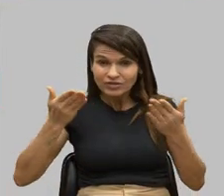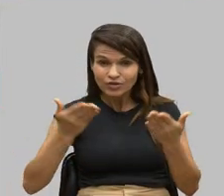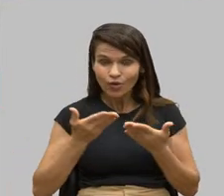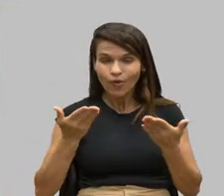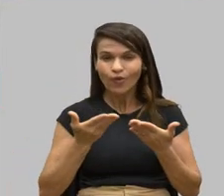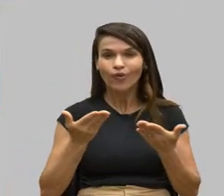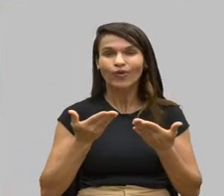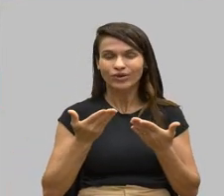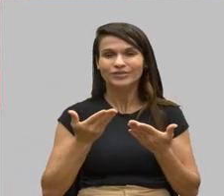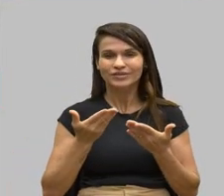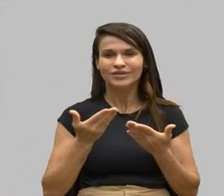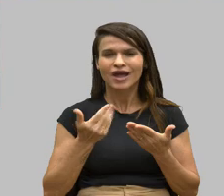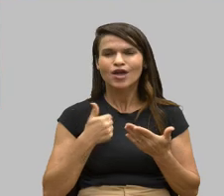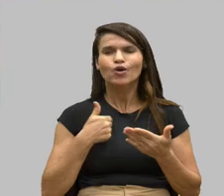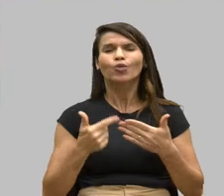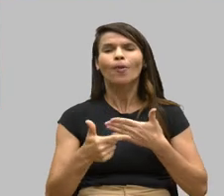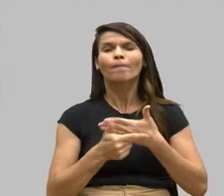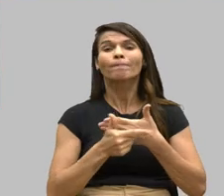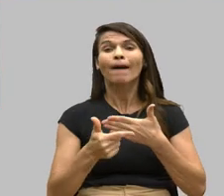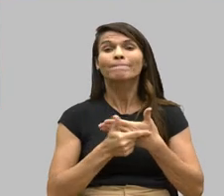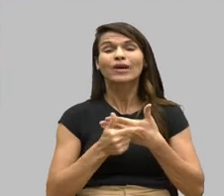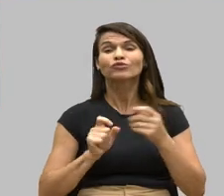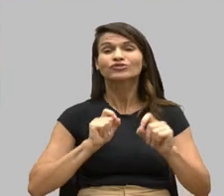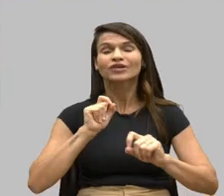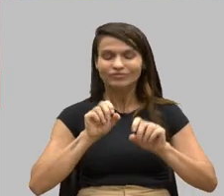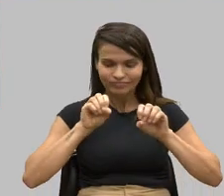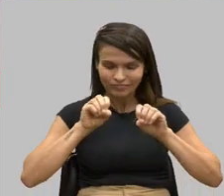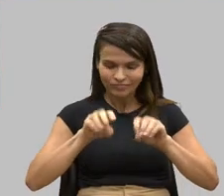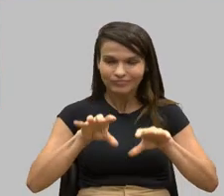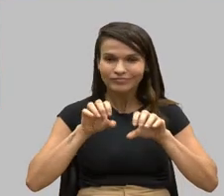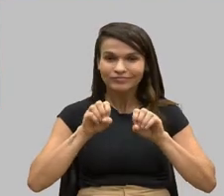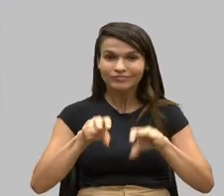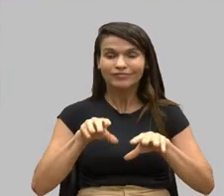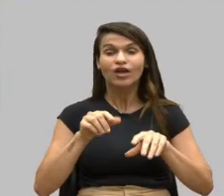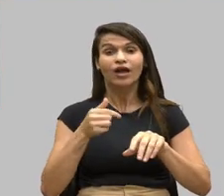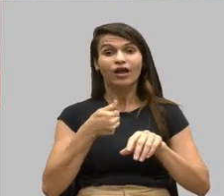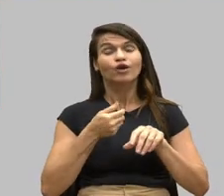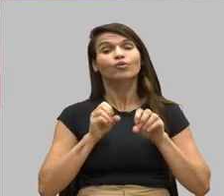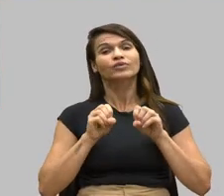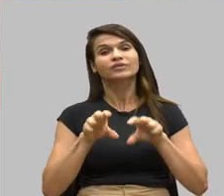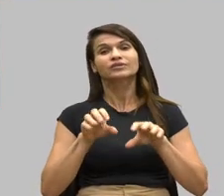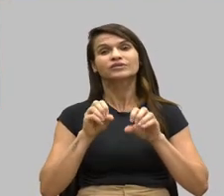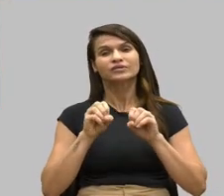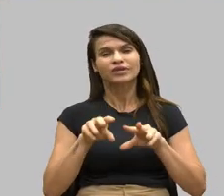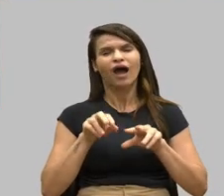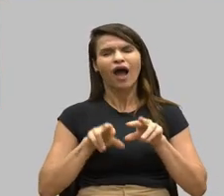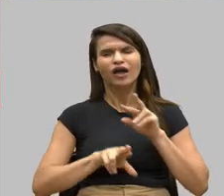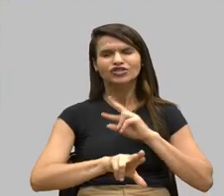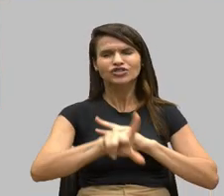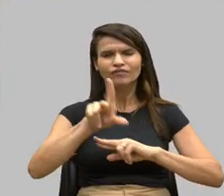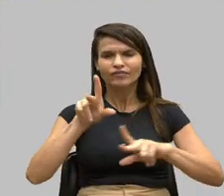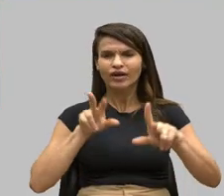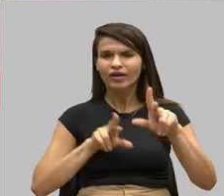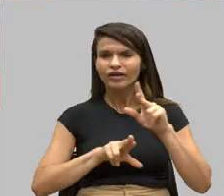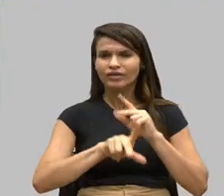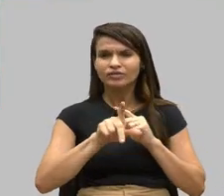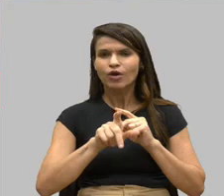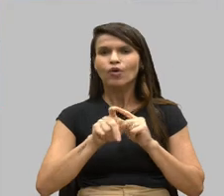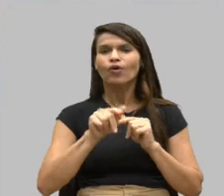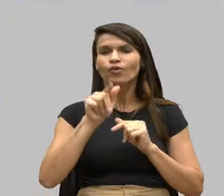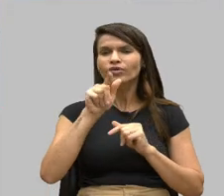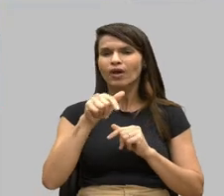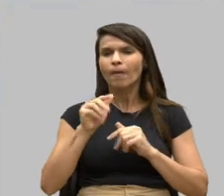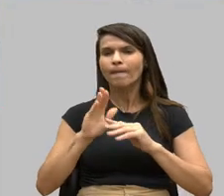estou no papel de ensinar. Eu ensino a diferenciar o que é uma proteção